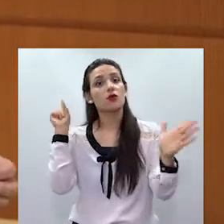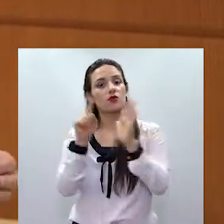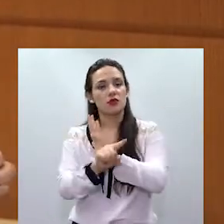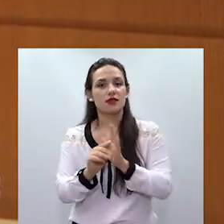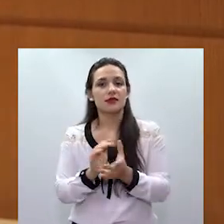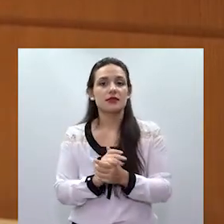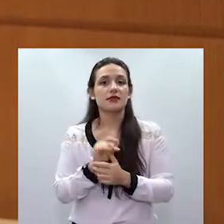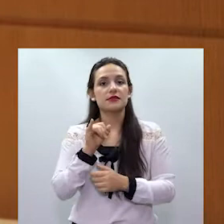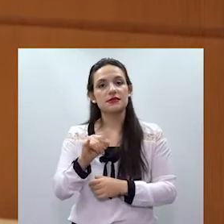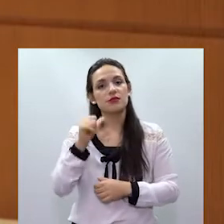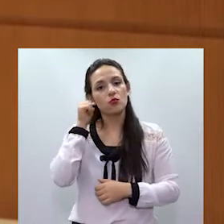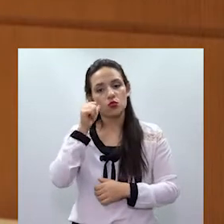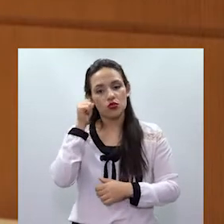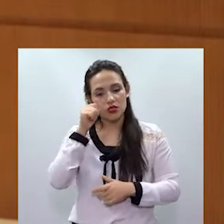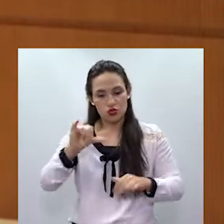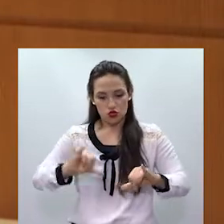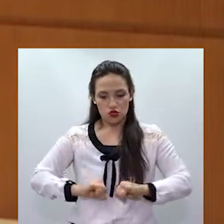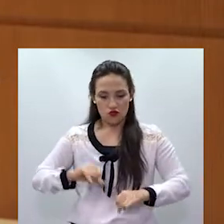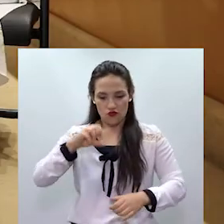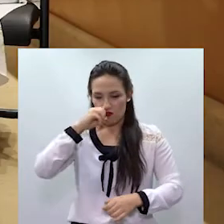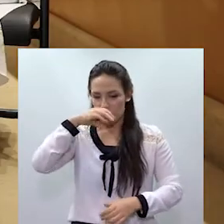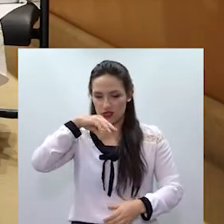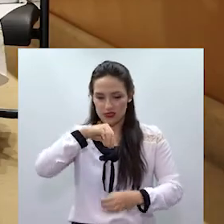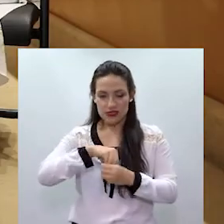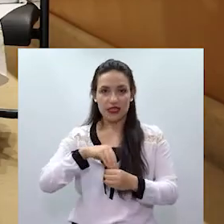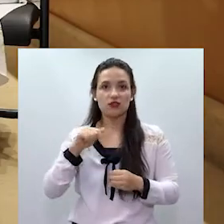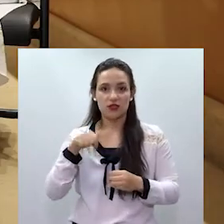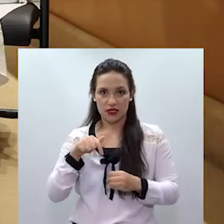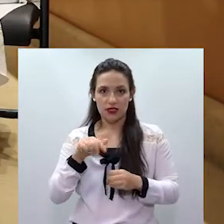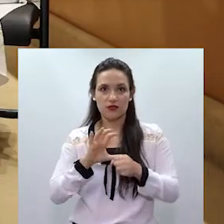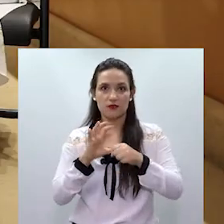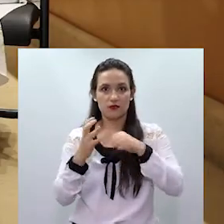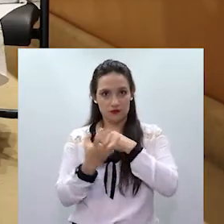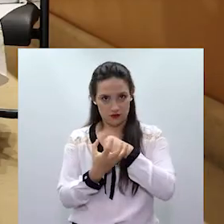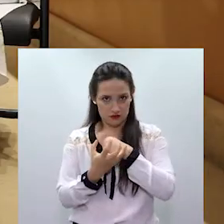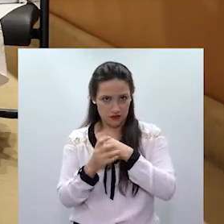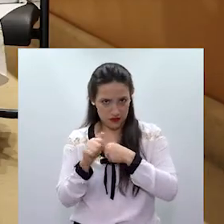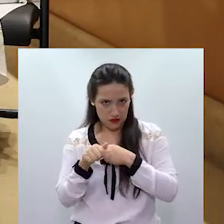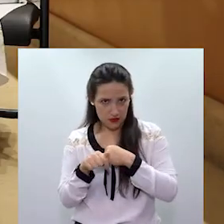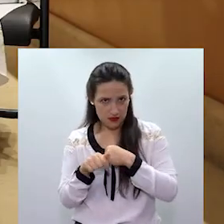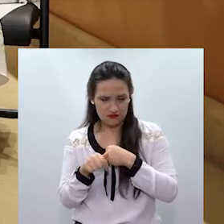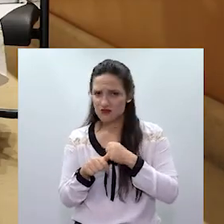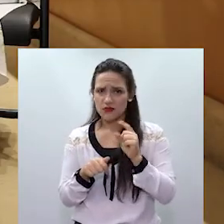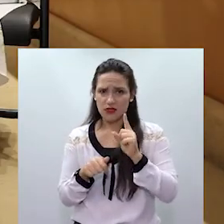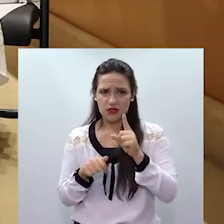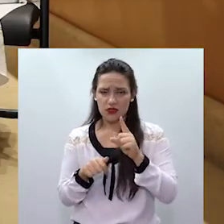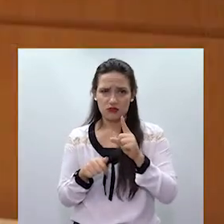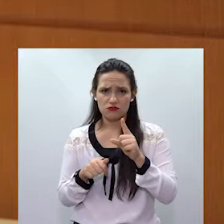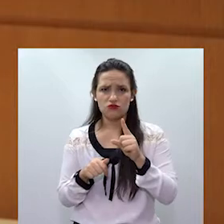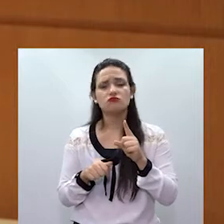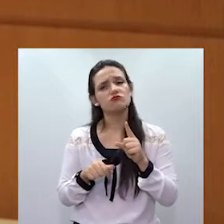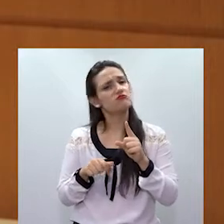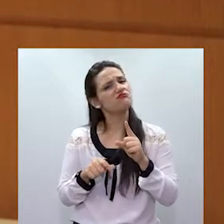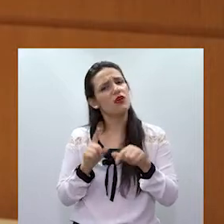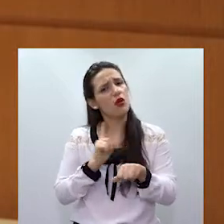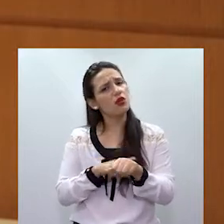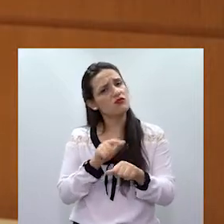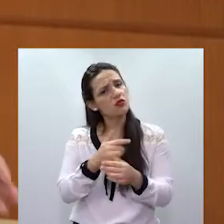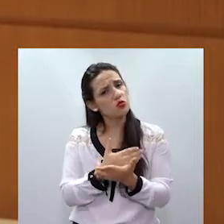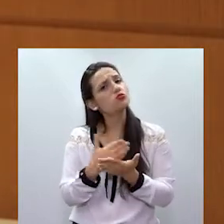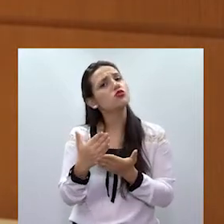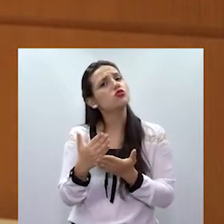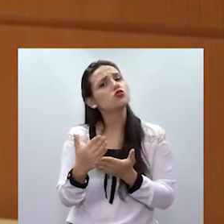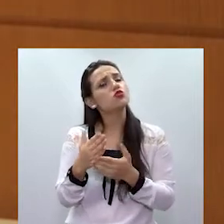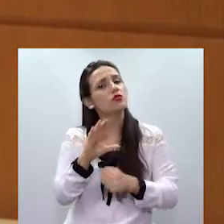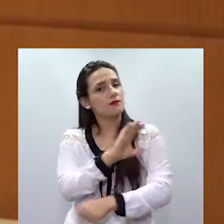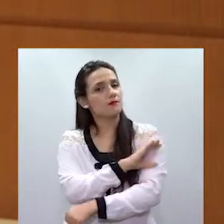fortalecer a atenção às mulheres vítimas de violência aqui em Mato Grosso do Sul? No período de pandemia. Por todo o tempo que a senhora está aí